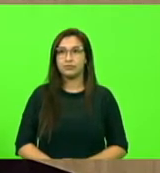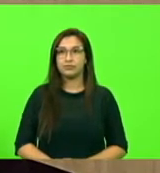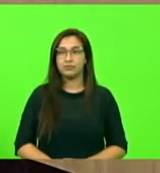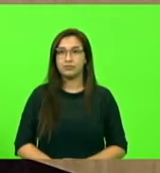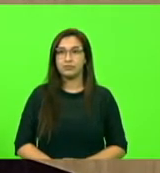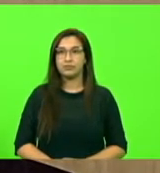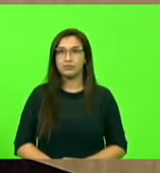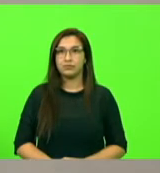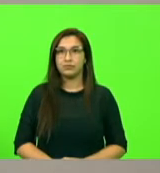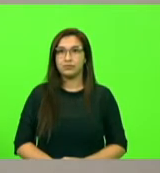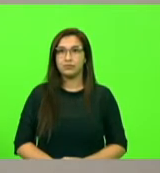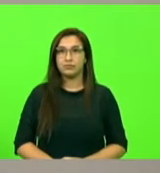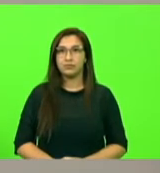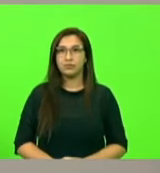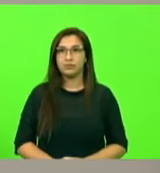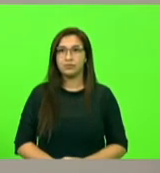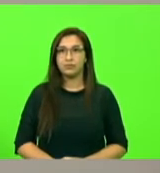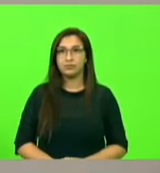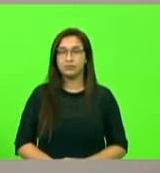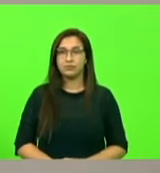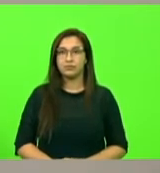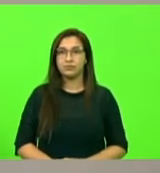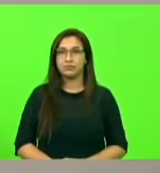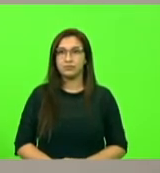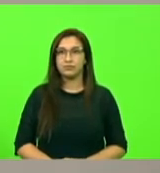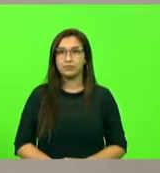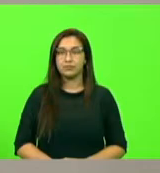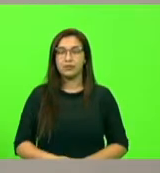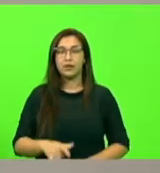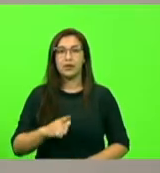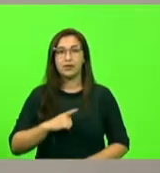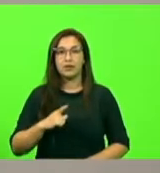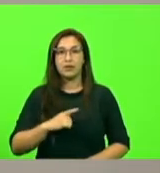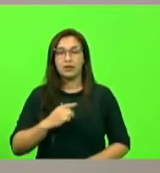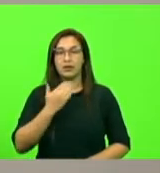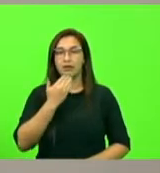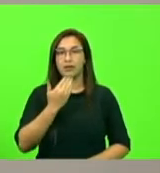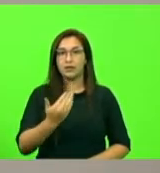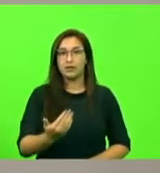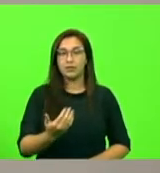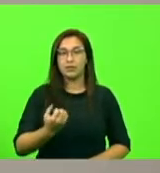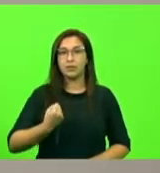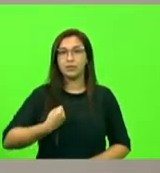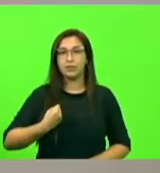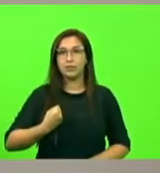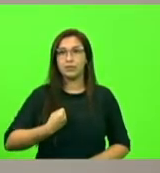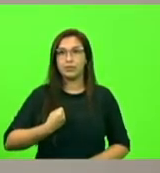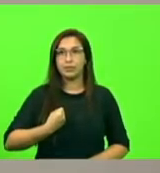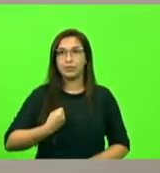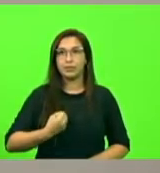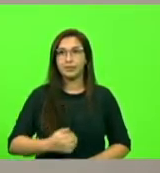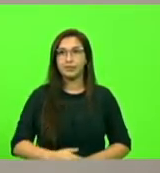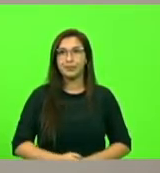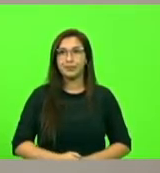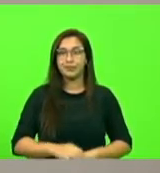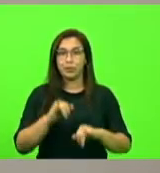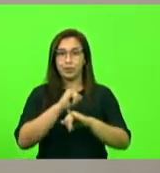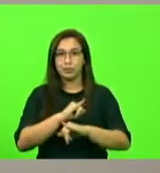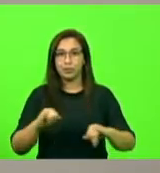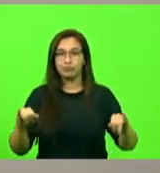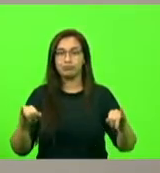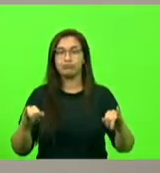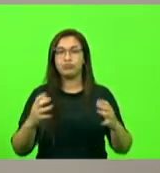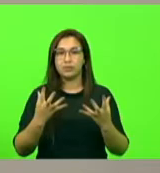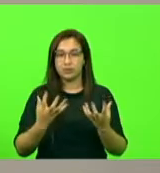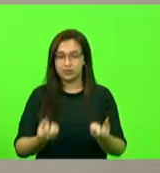Temos aqui ainda os requerimentos. Esta presidência comunica que difere os seguintes